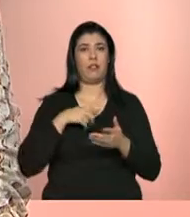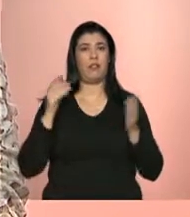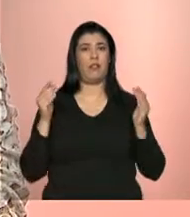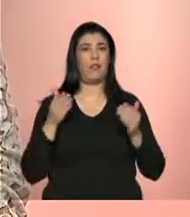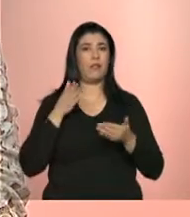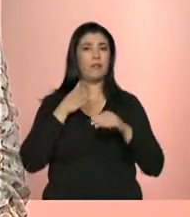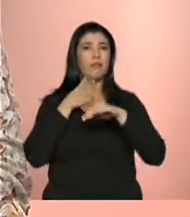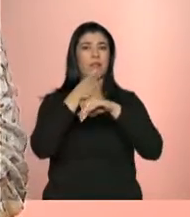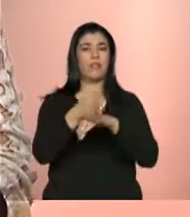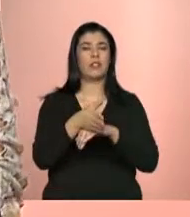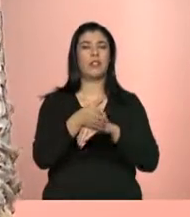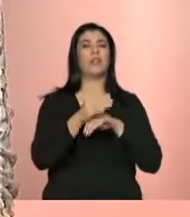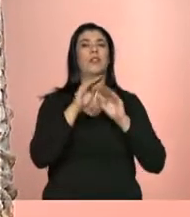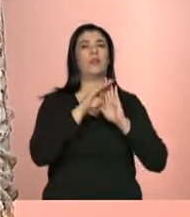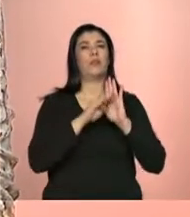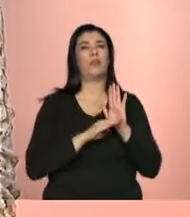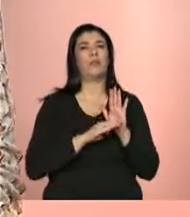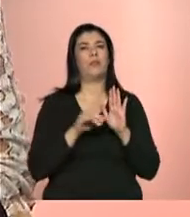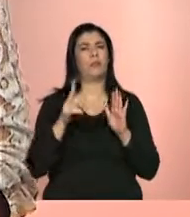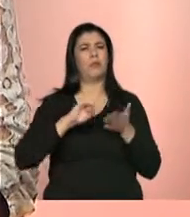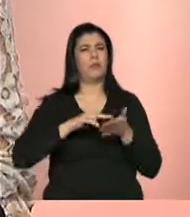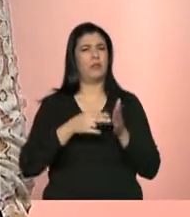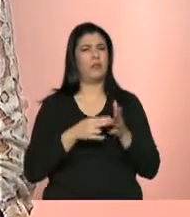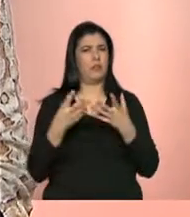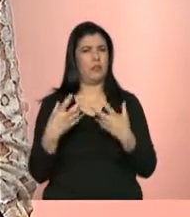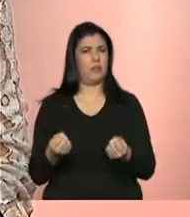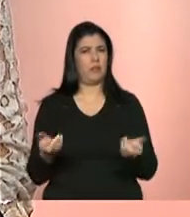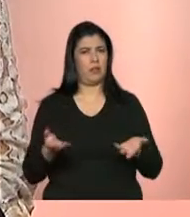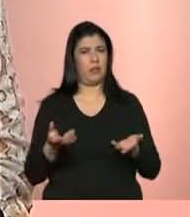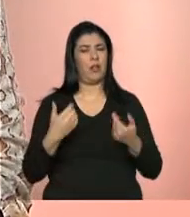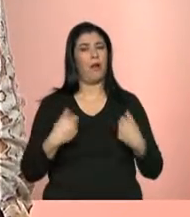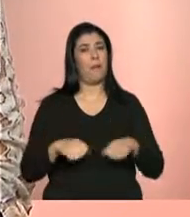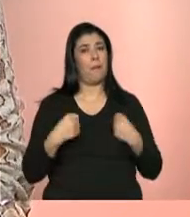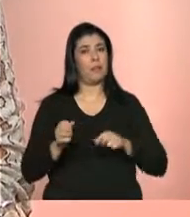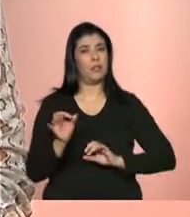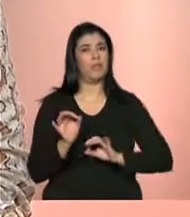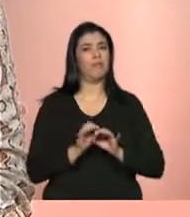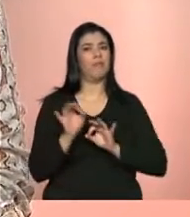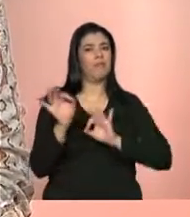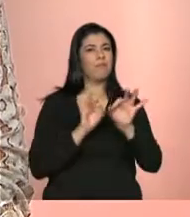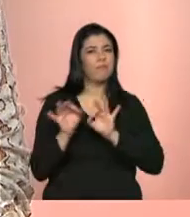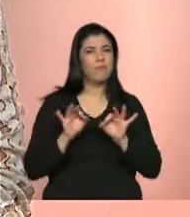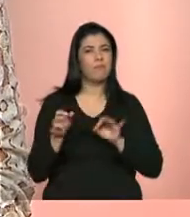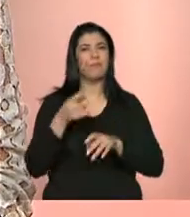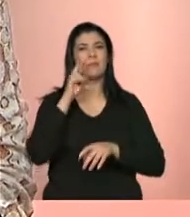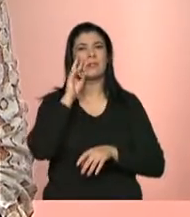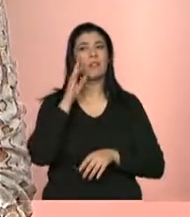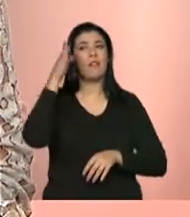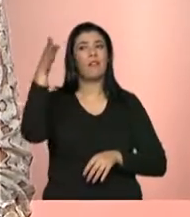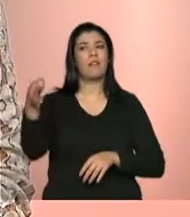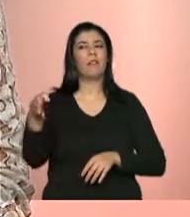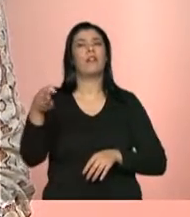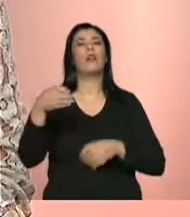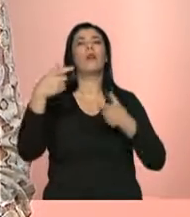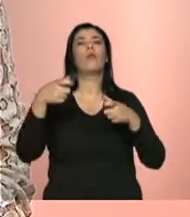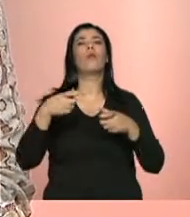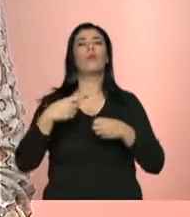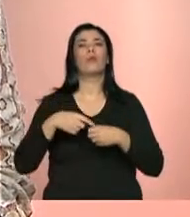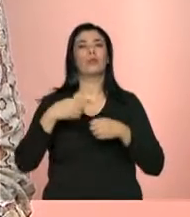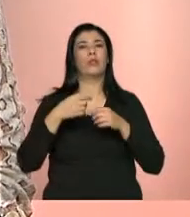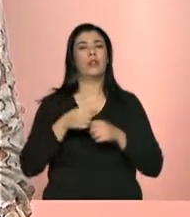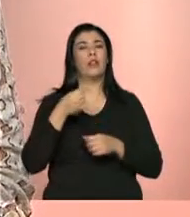mas isso não quer dizer que já vai receber de imediato. Tem que movimentar um pouquinho, Tem que ir lá na sede daquele programa